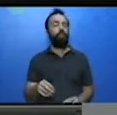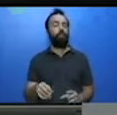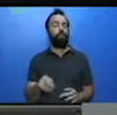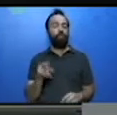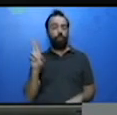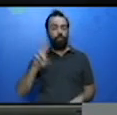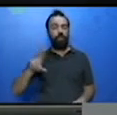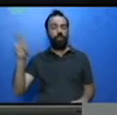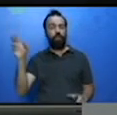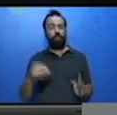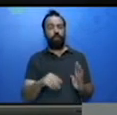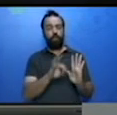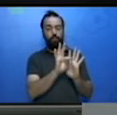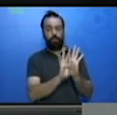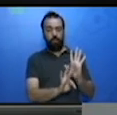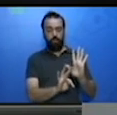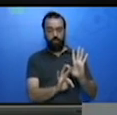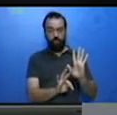exercícios.